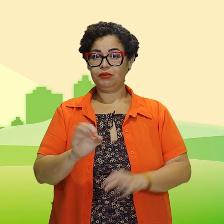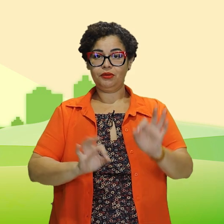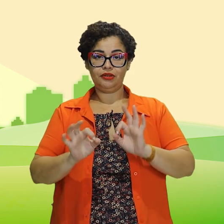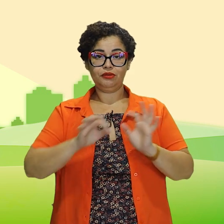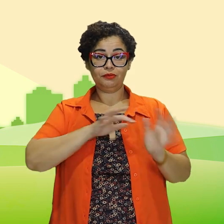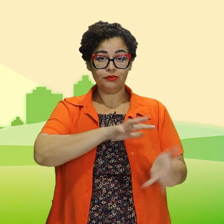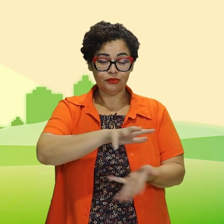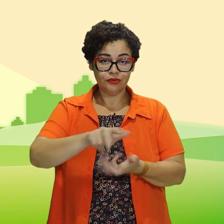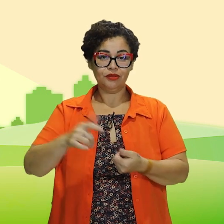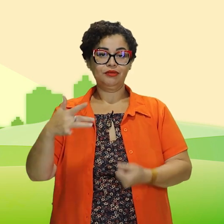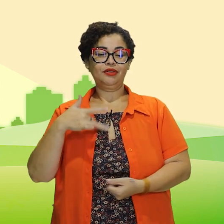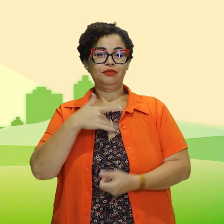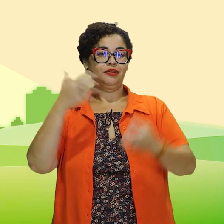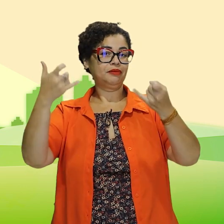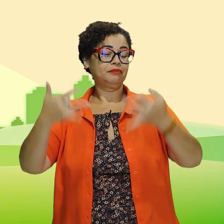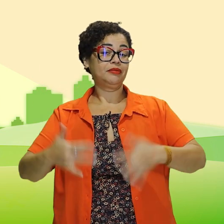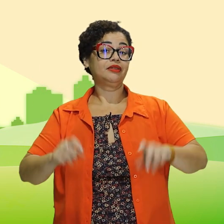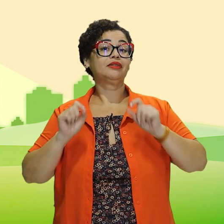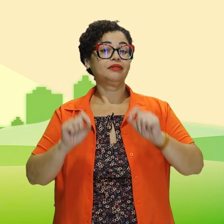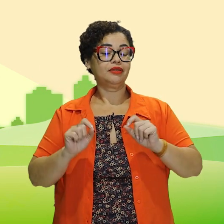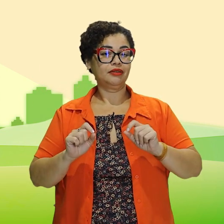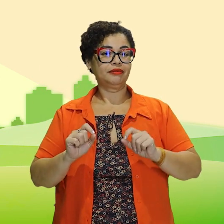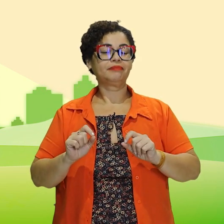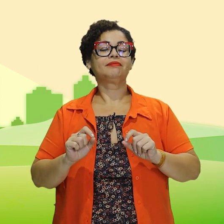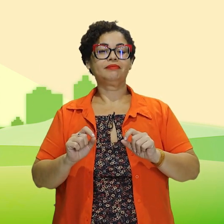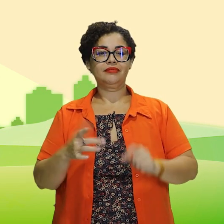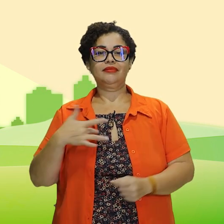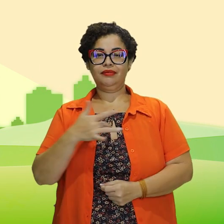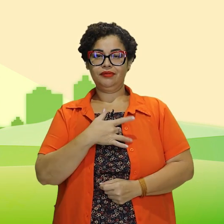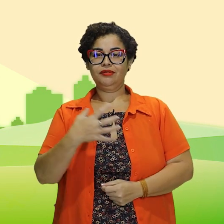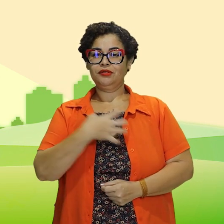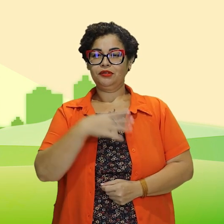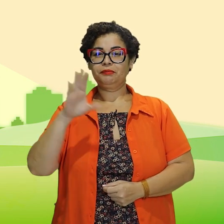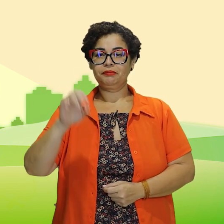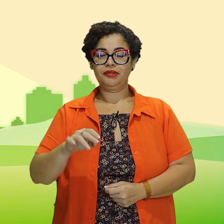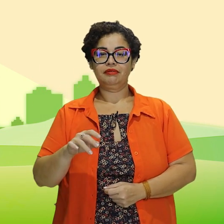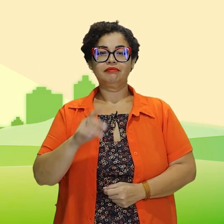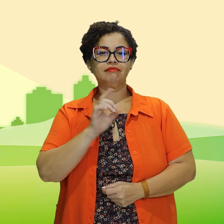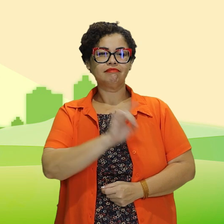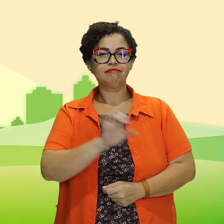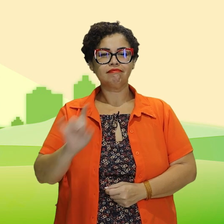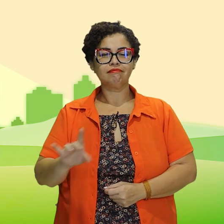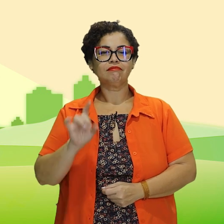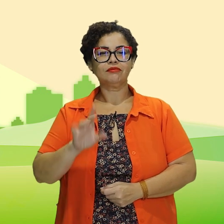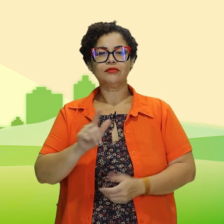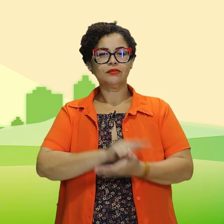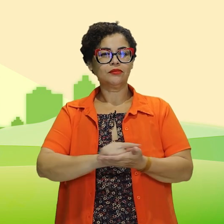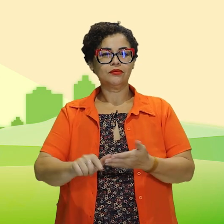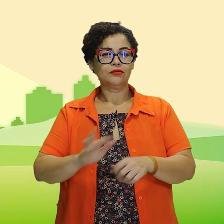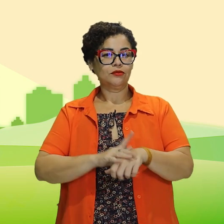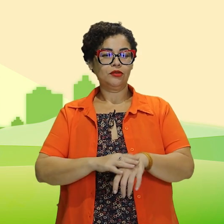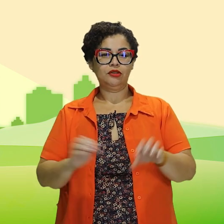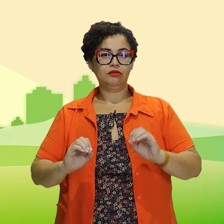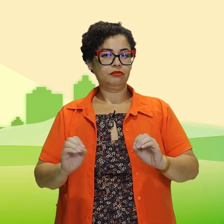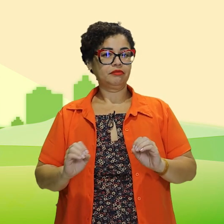a OMS, que é a Organização Mundial de Saúde. Saúde e bem-estar não são simplesmente